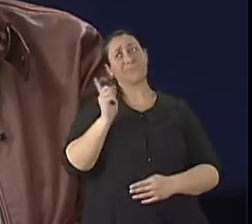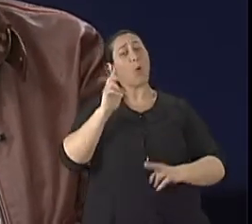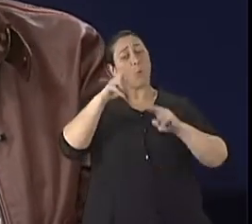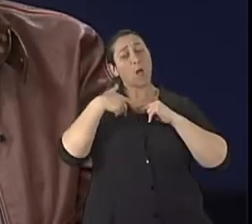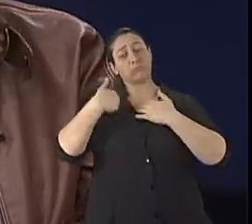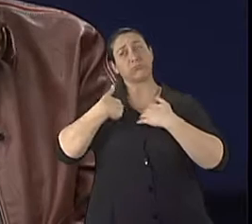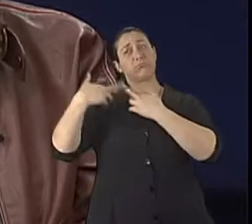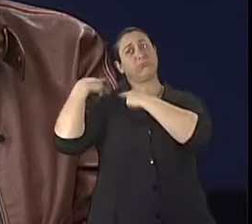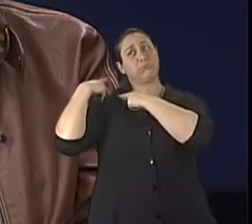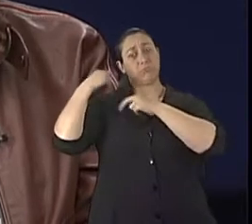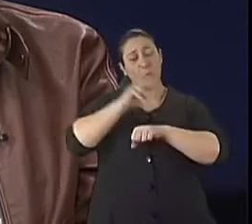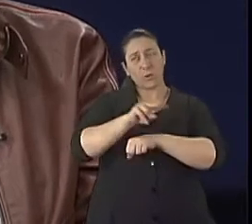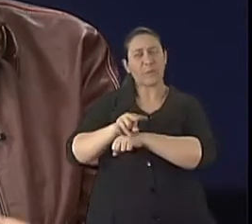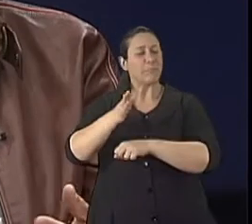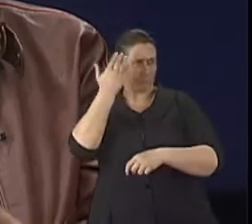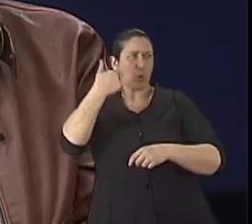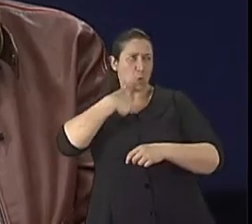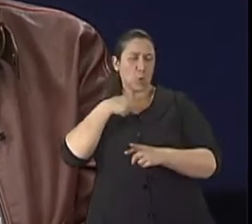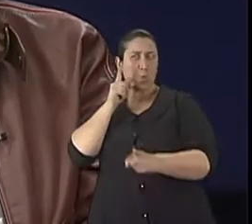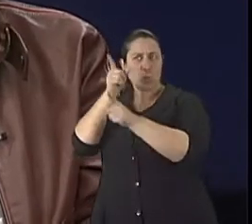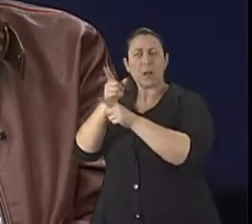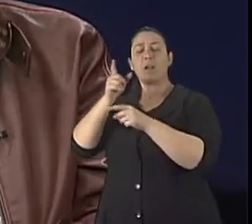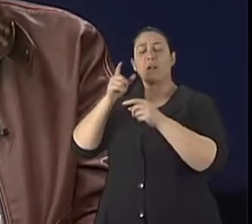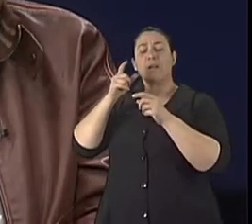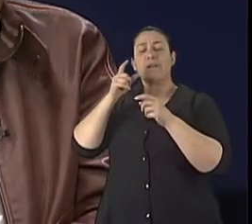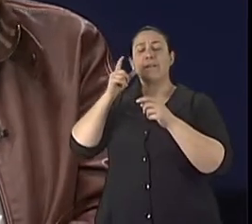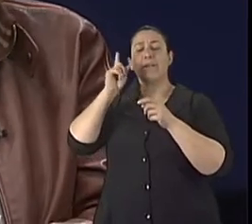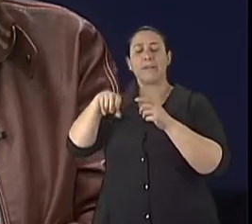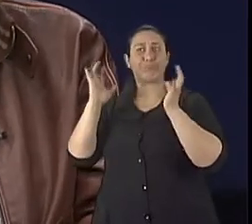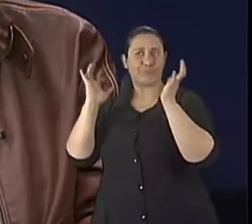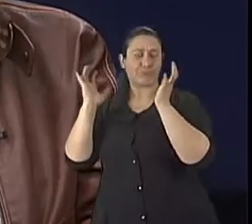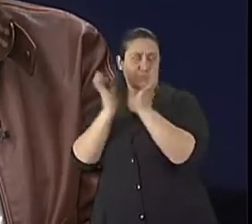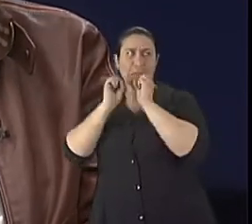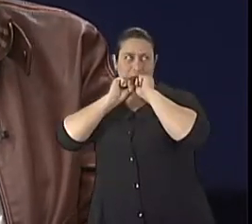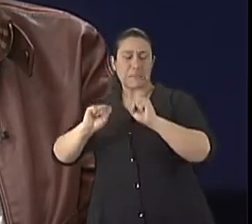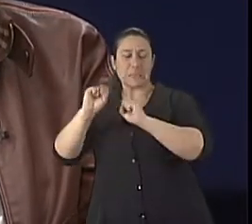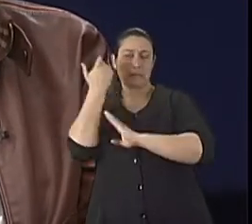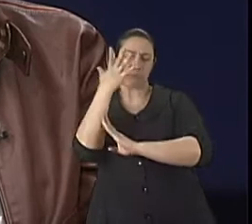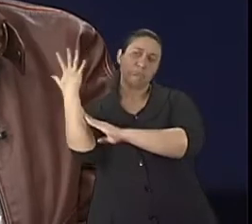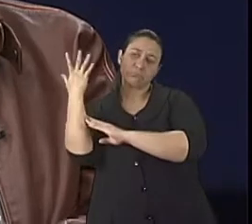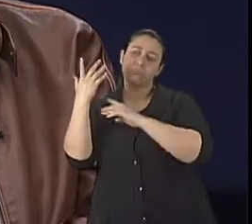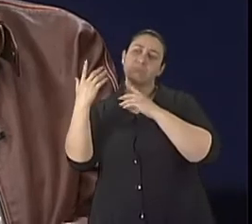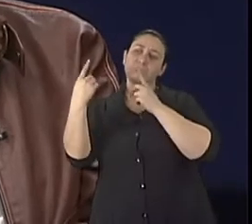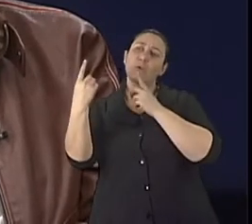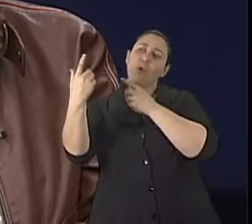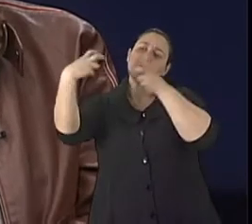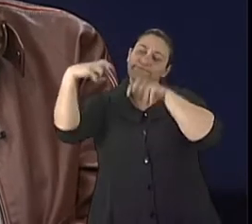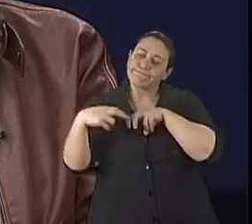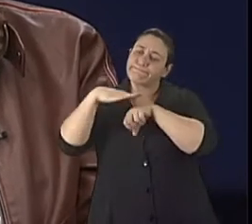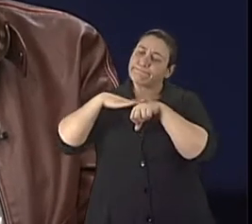conversamos, trocamos 10 sobre esse assunto, até porque existe essa... Tem que trabalhar integrado, Exatamente, né? Essa é a interface